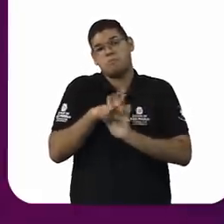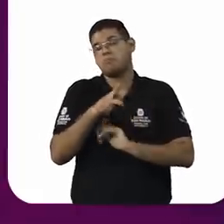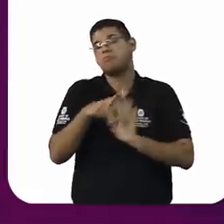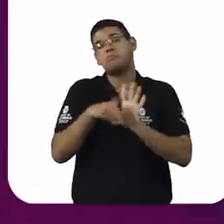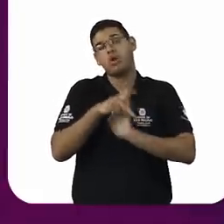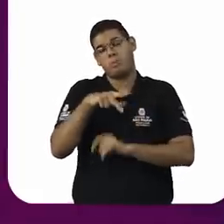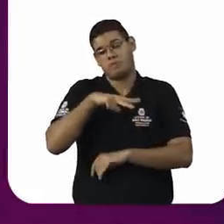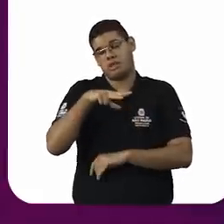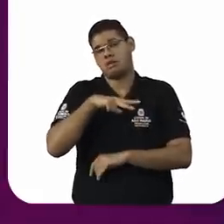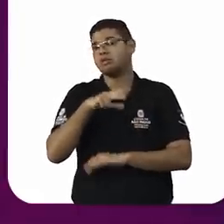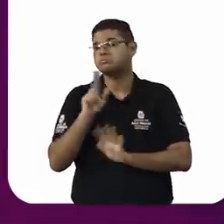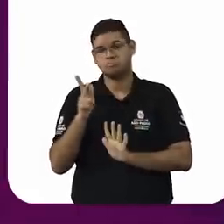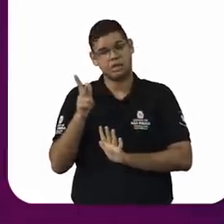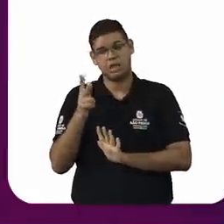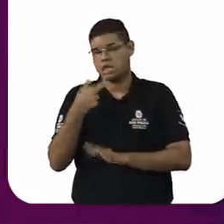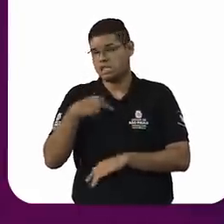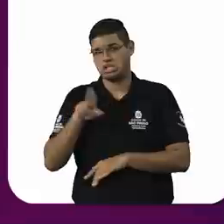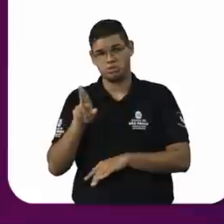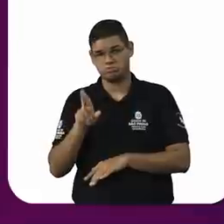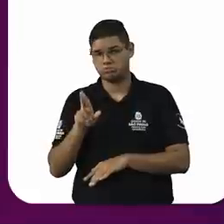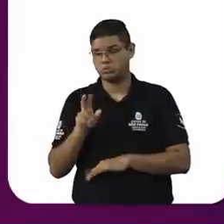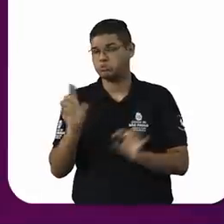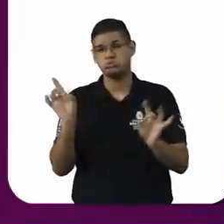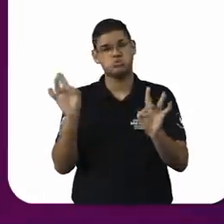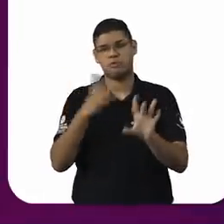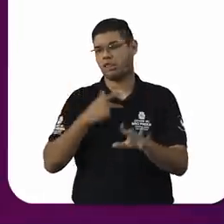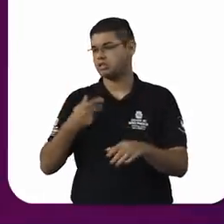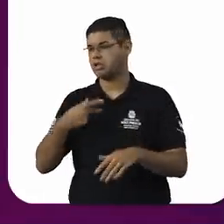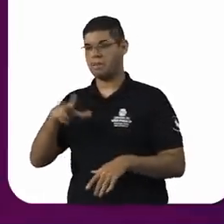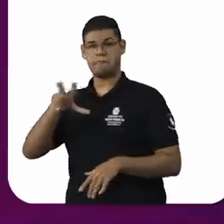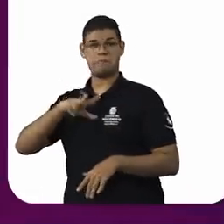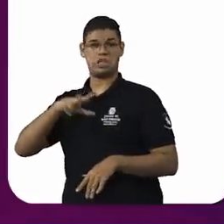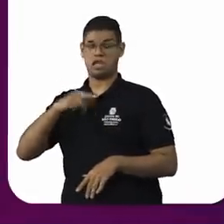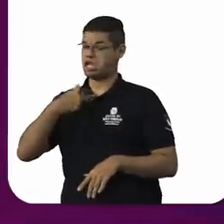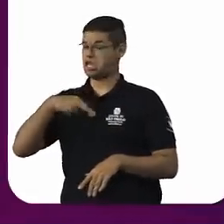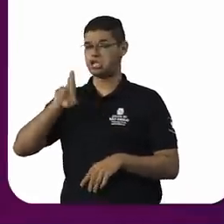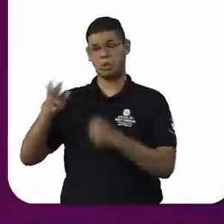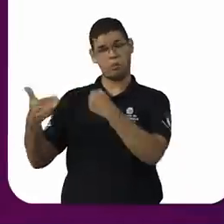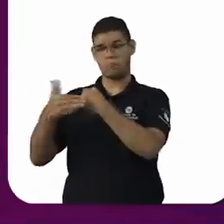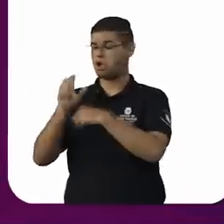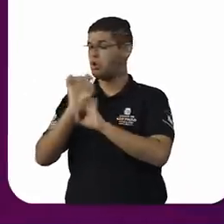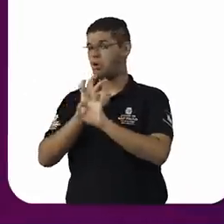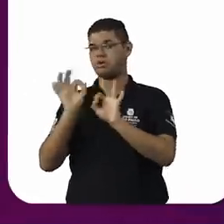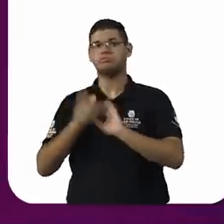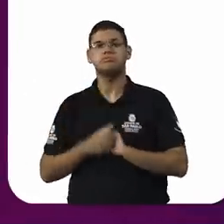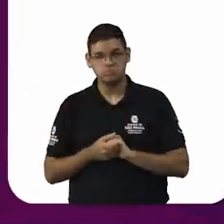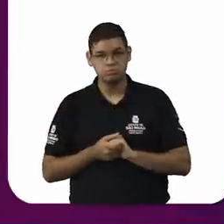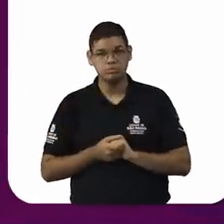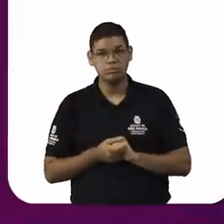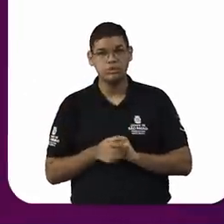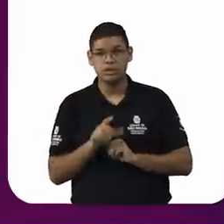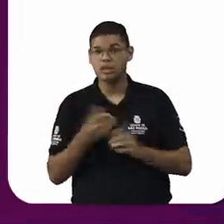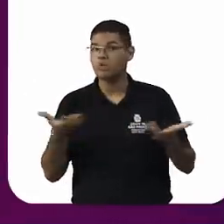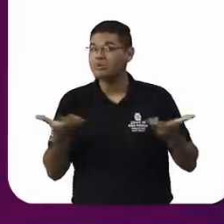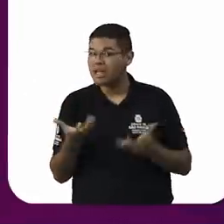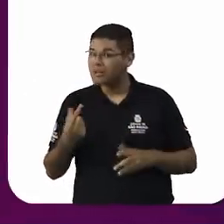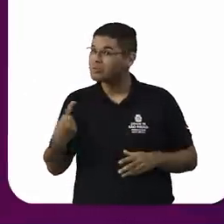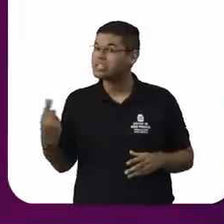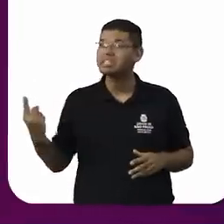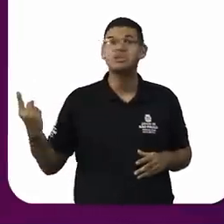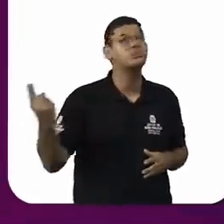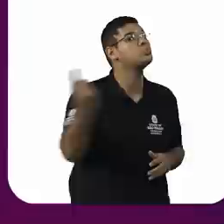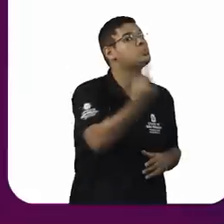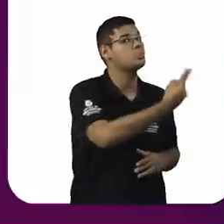Eu não estou defendendo apenas o meu sentimento religioso. Eu só quero que nós possamos